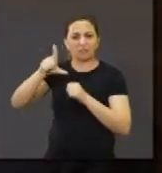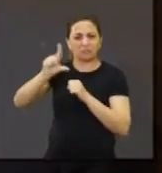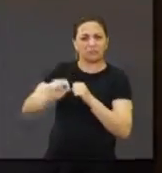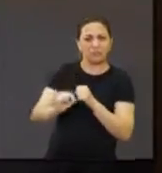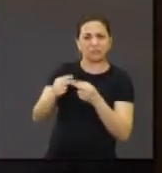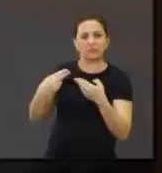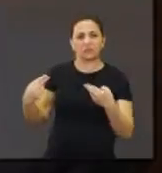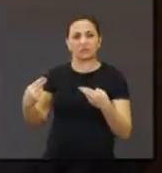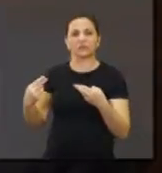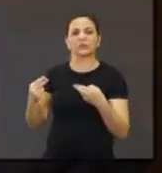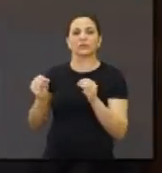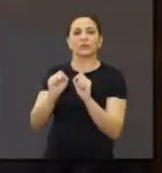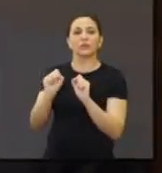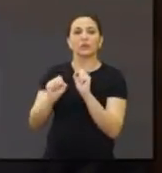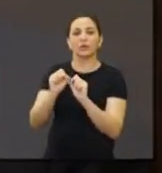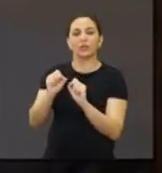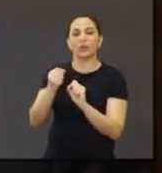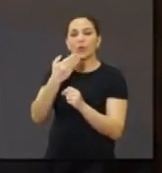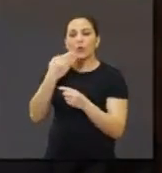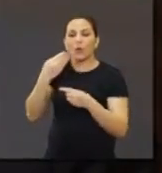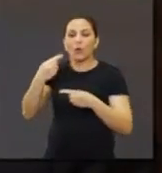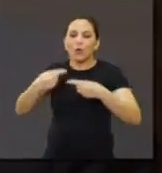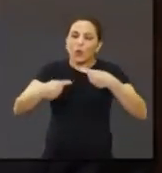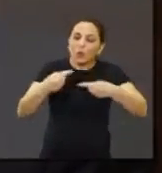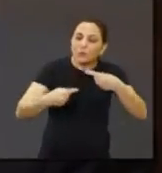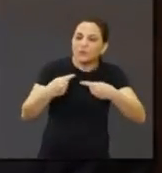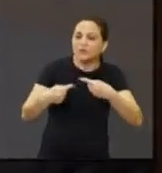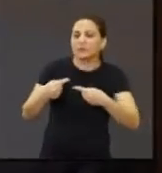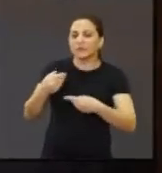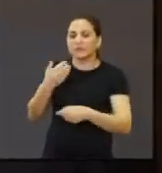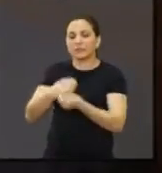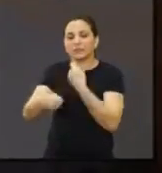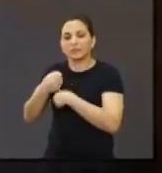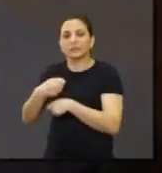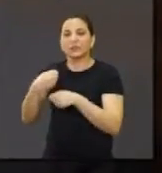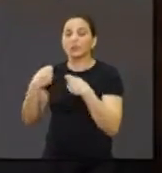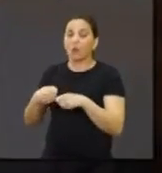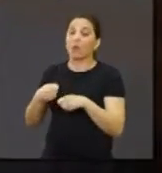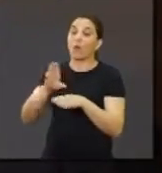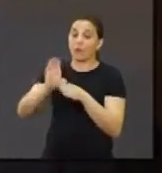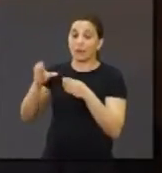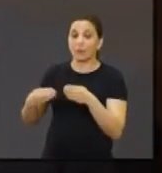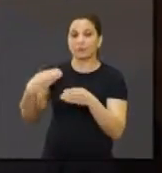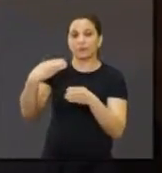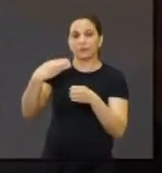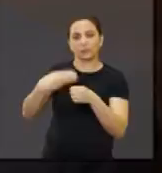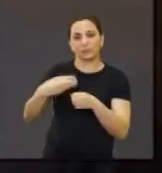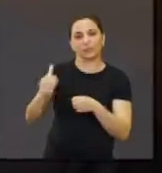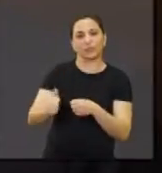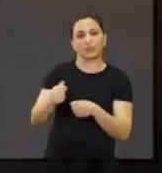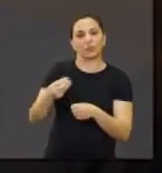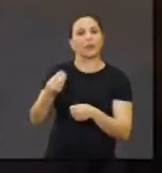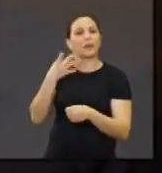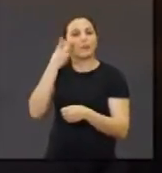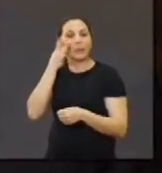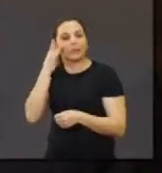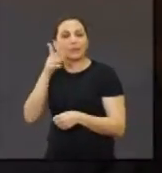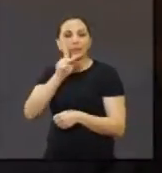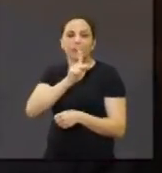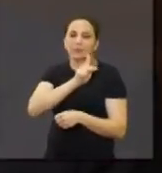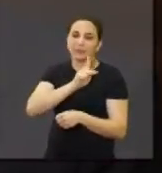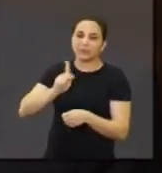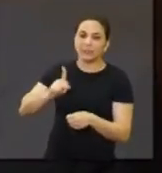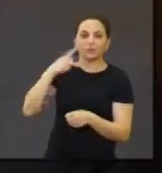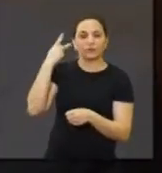É o que o poder público tem que fazer. Então, foi muito importante. A Câmara, na qual ela esteve presente, pelo presidente, por